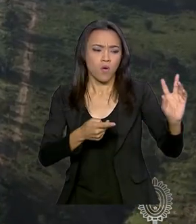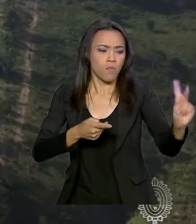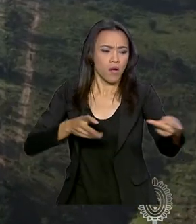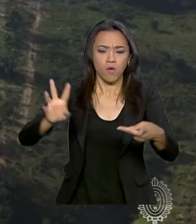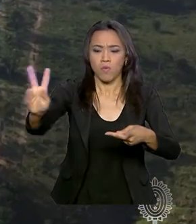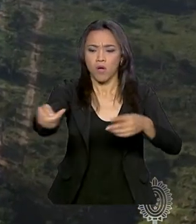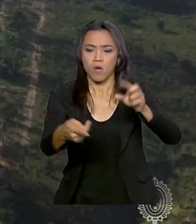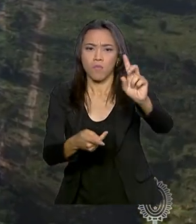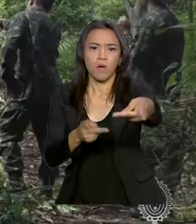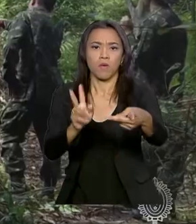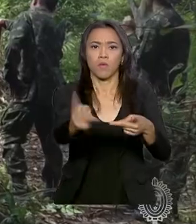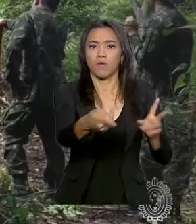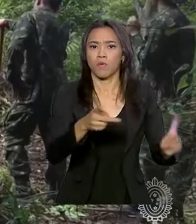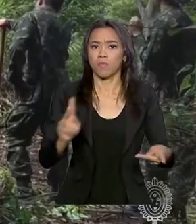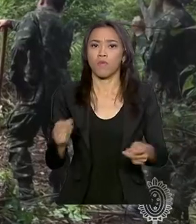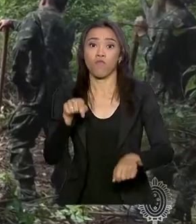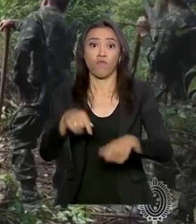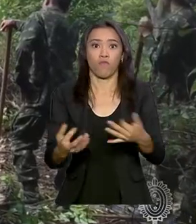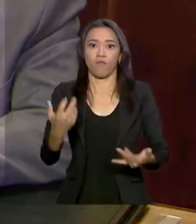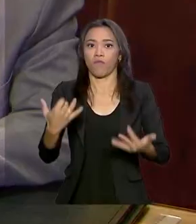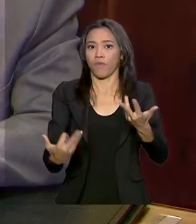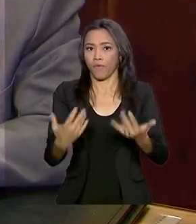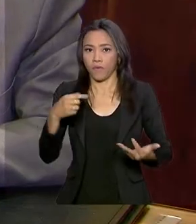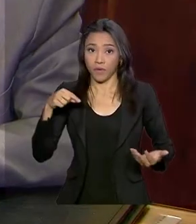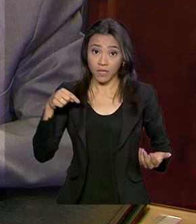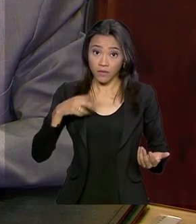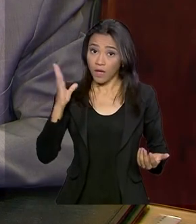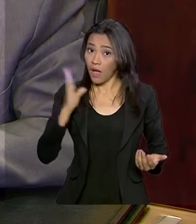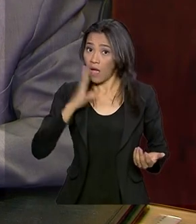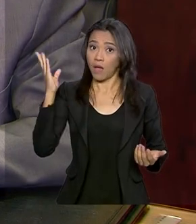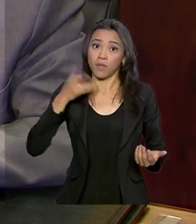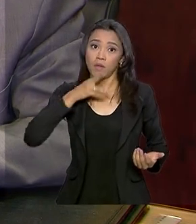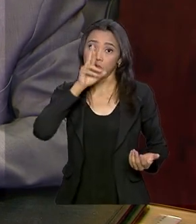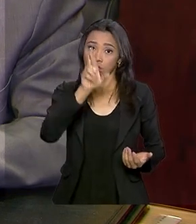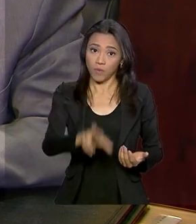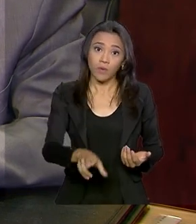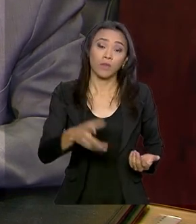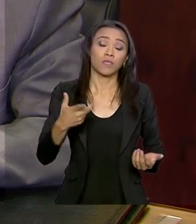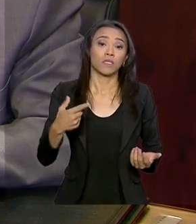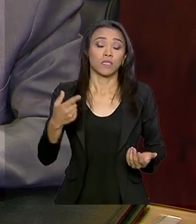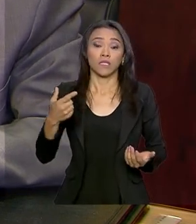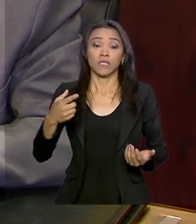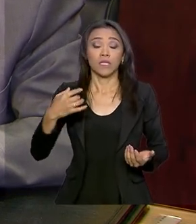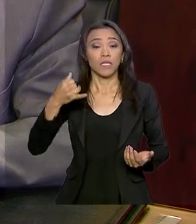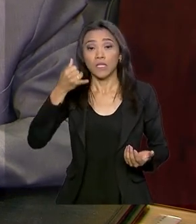debelados. E isso aí foi uma resposta muito rápida que permitiu não agravar a situação. agravar situação. uma muito rápida permitiu